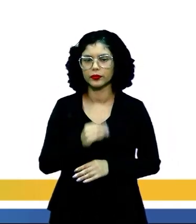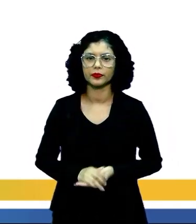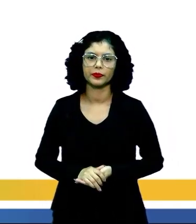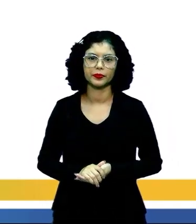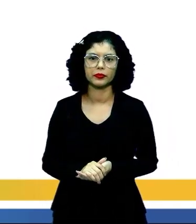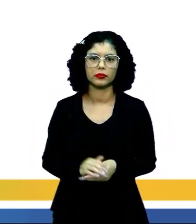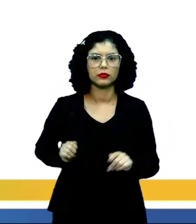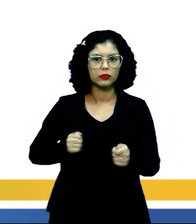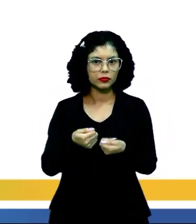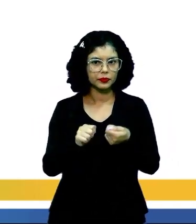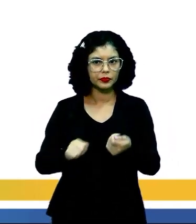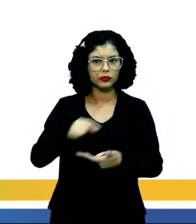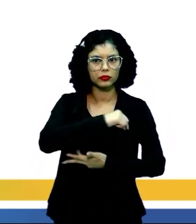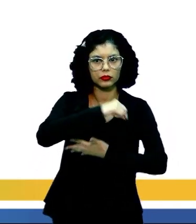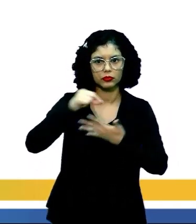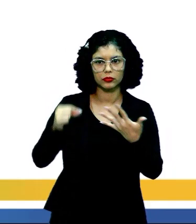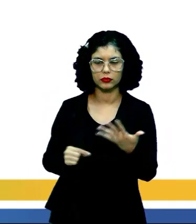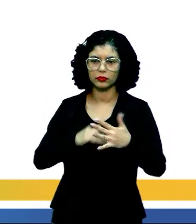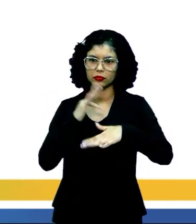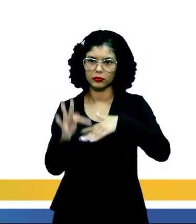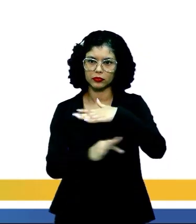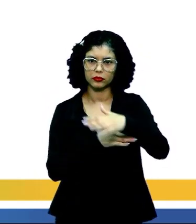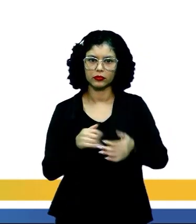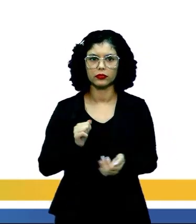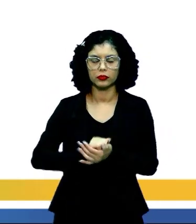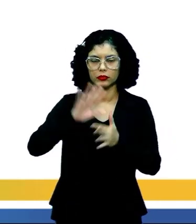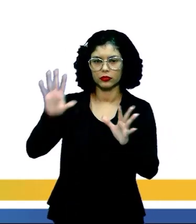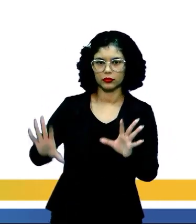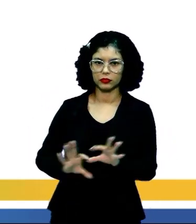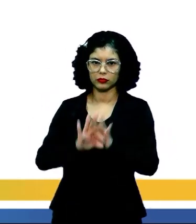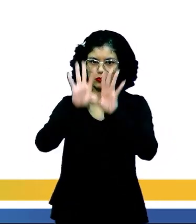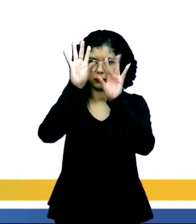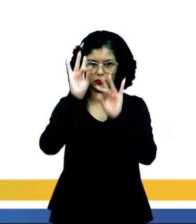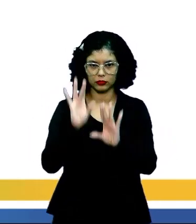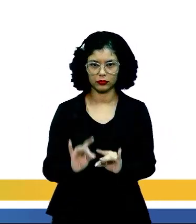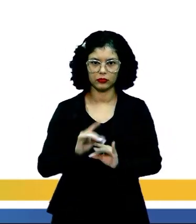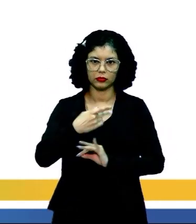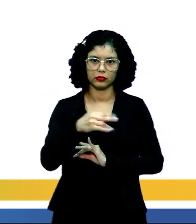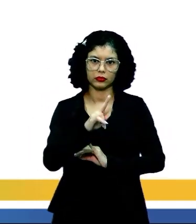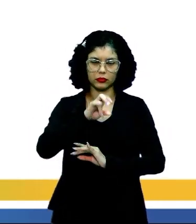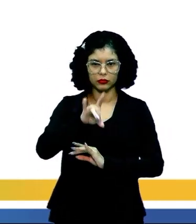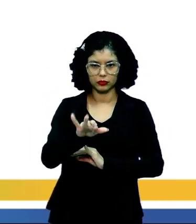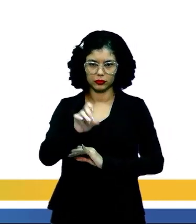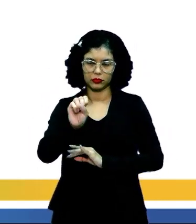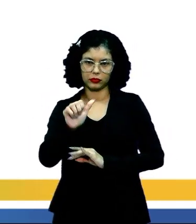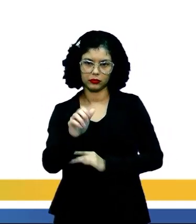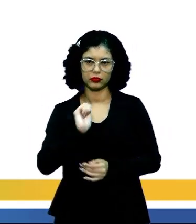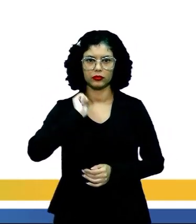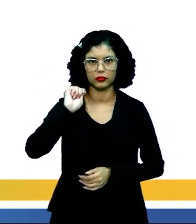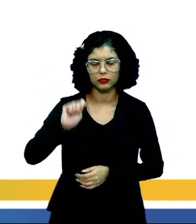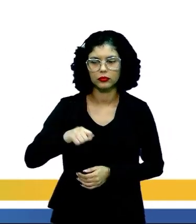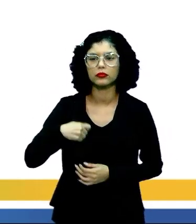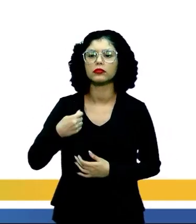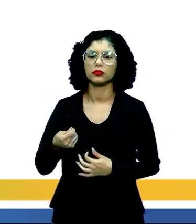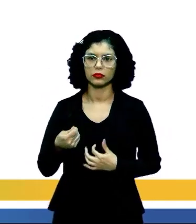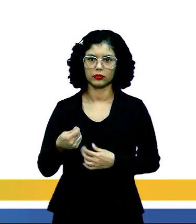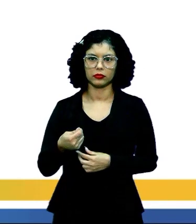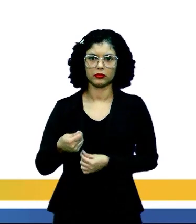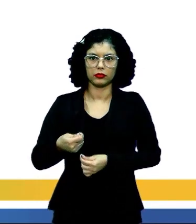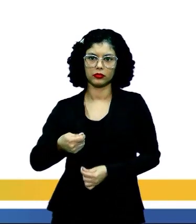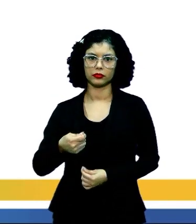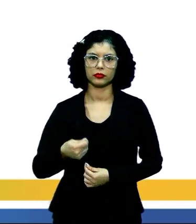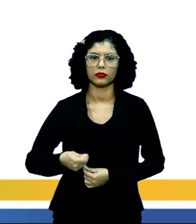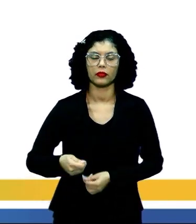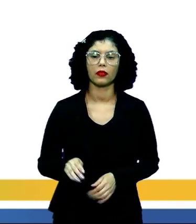Letra D. A manutenção de elementos formais vinculados à estética do parnasianismo e do